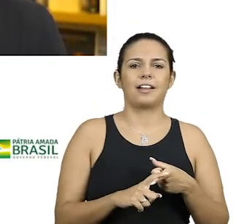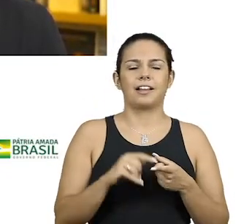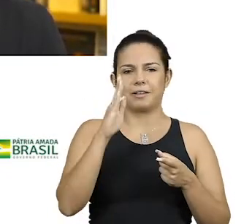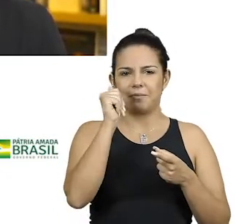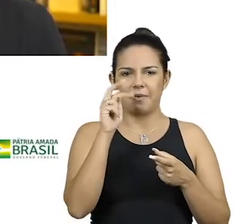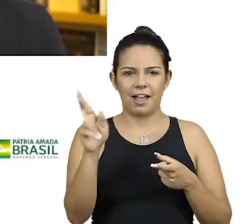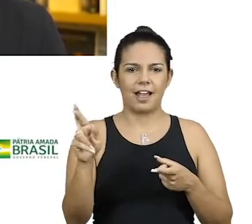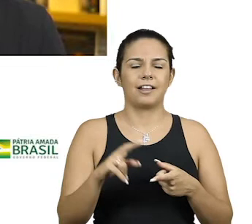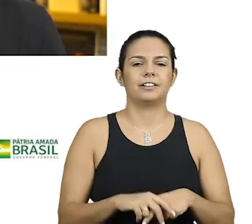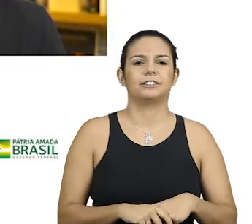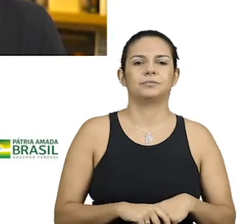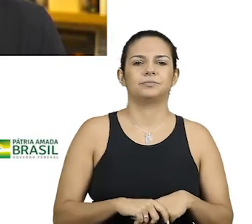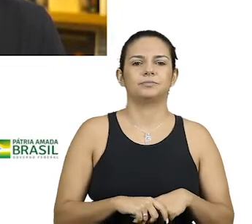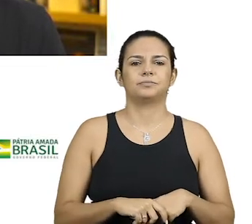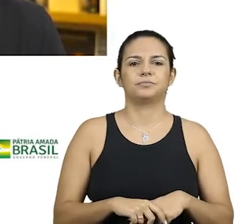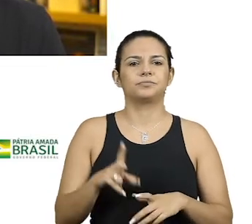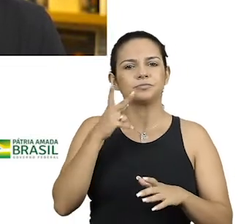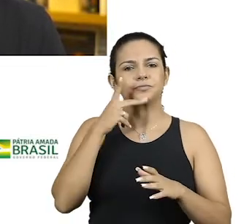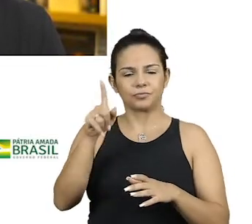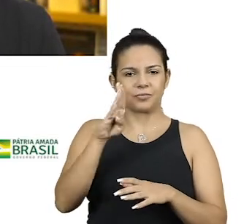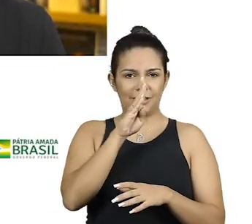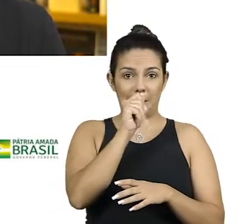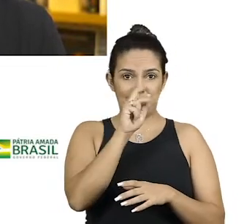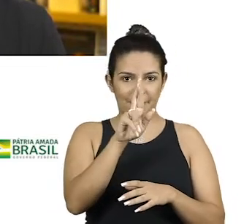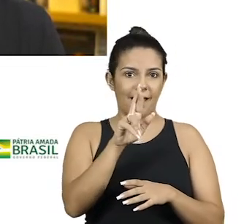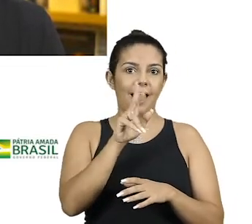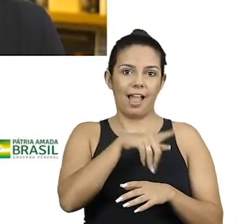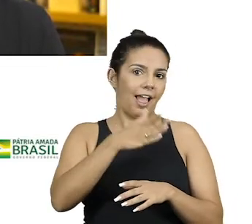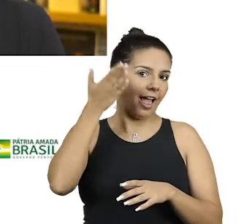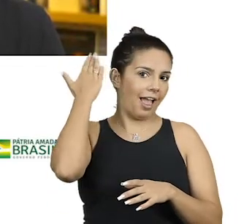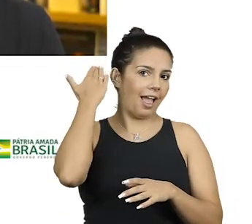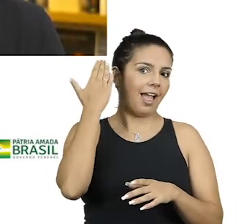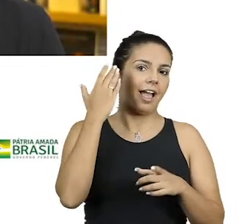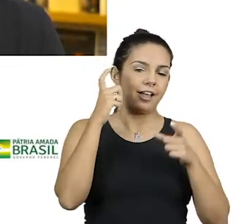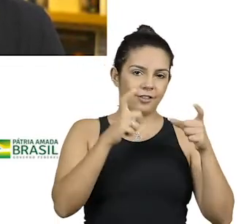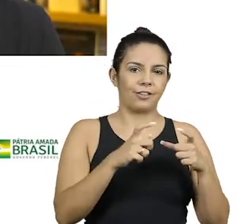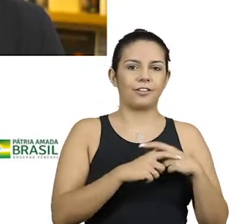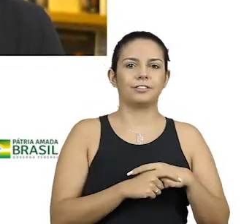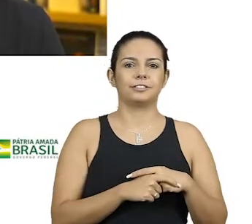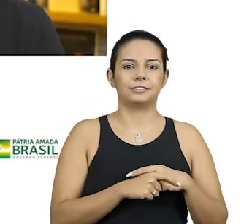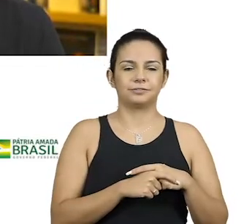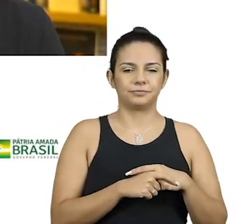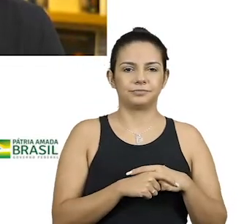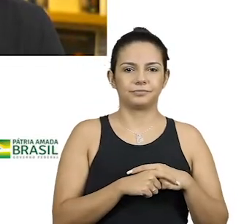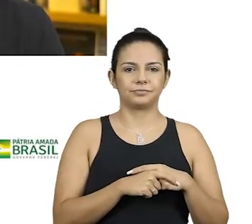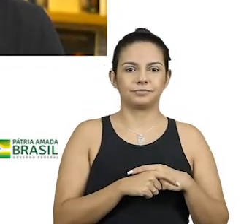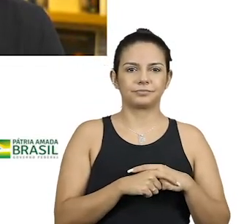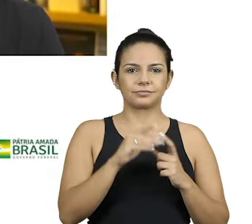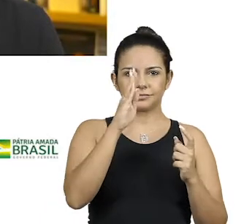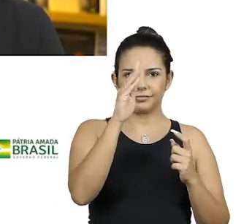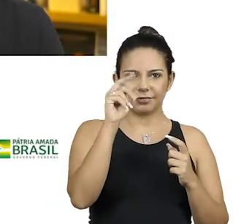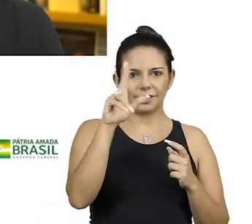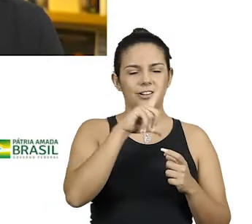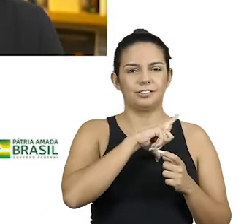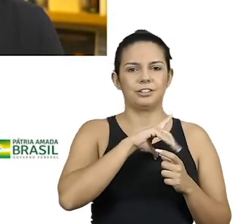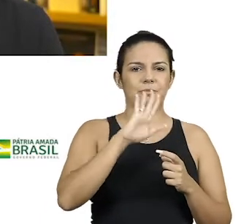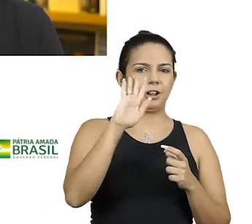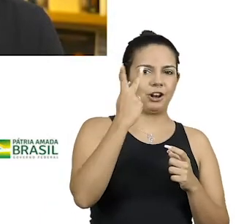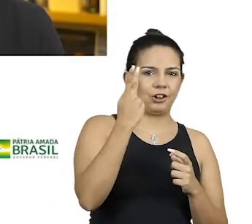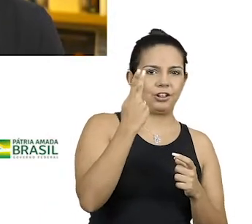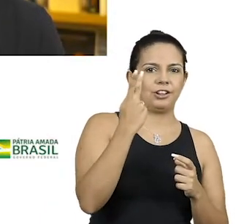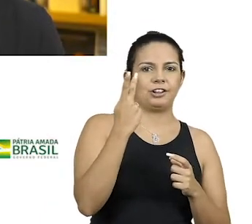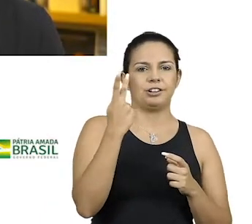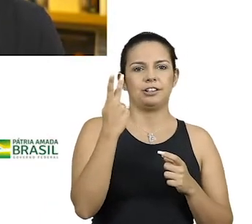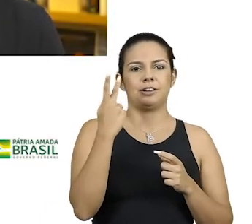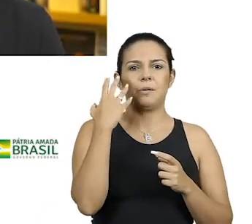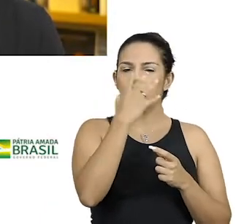Mas o bar era o espaço da época. Pensa bem, era o espaço da época. Os bares tinham em Belo Horizonte violão, música.